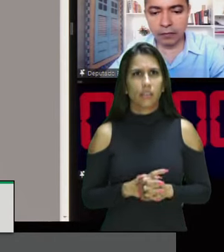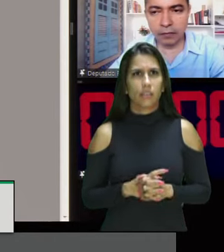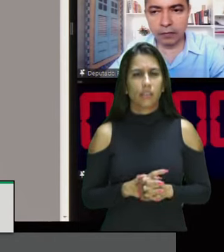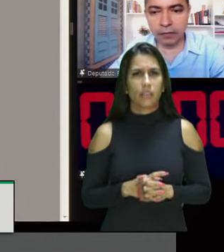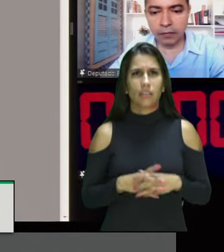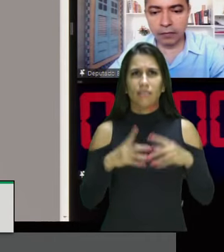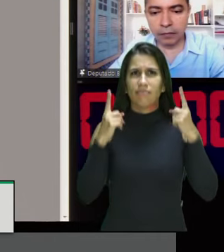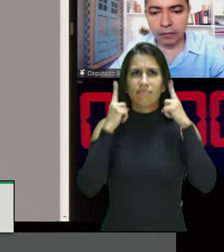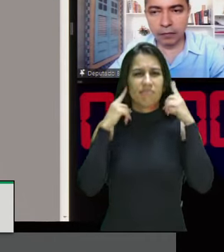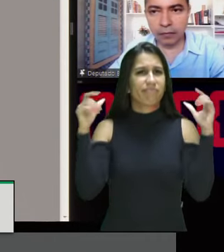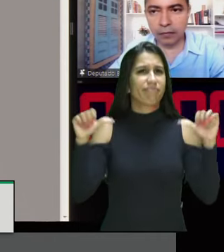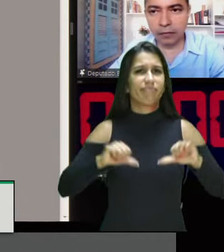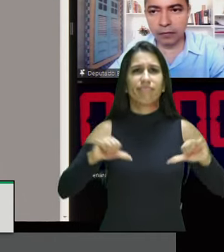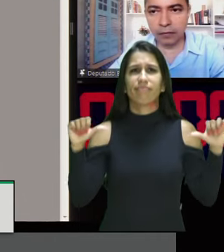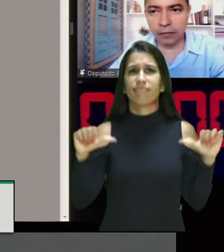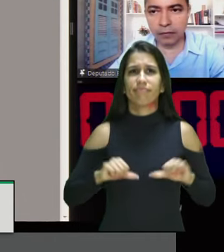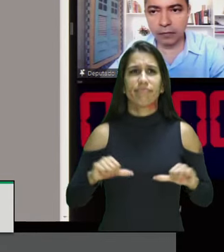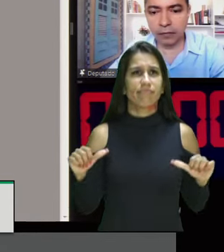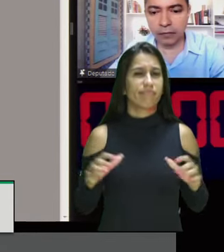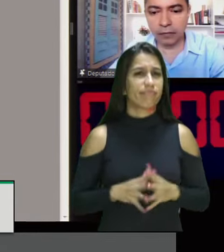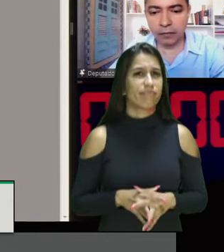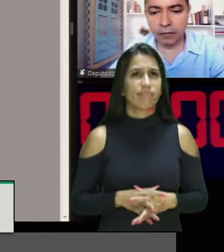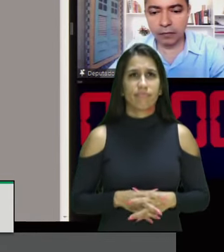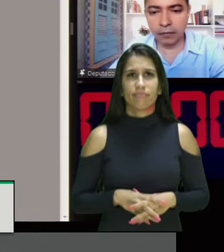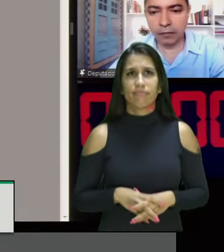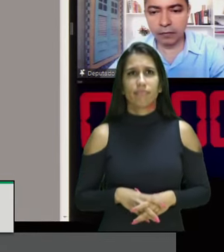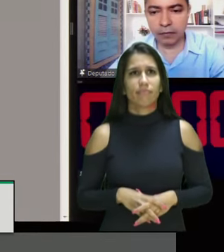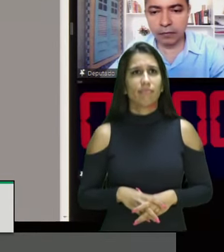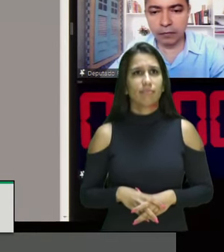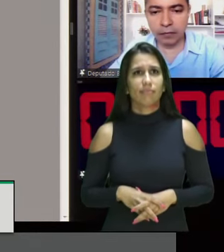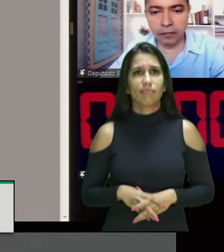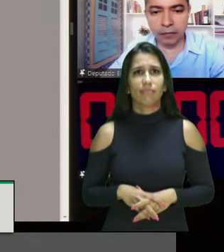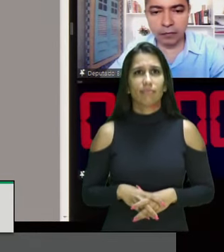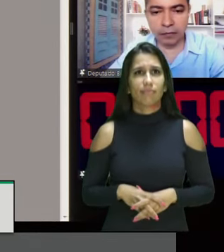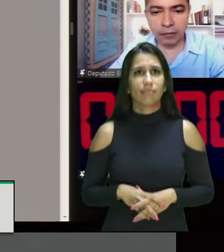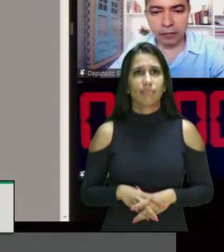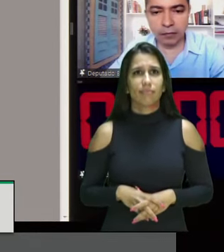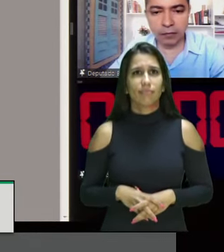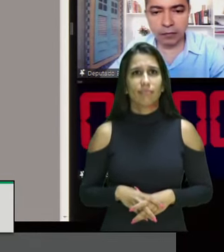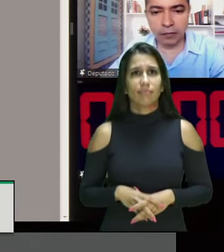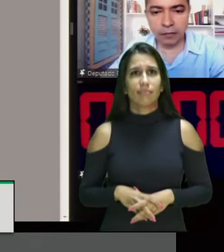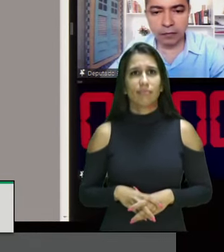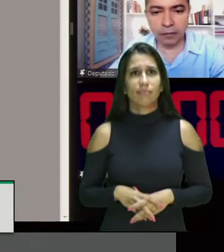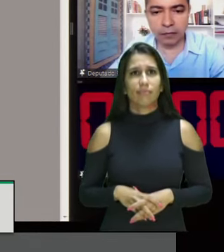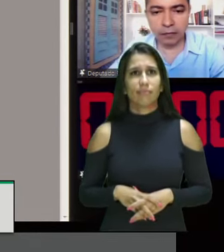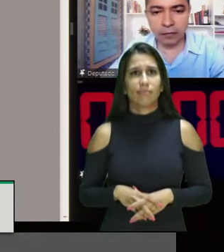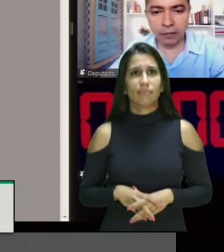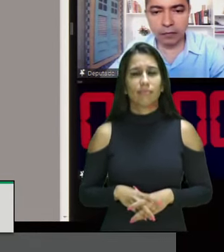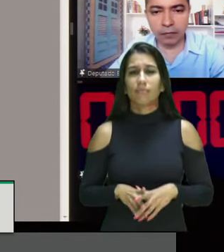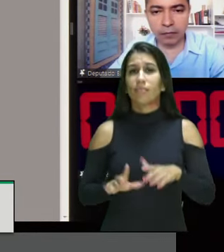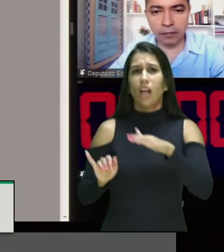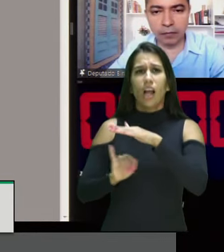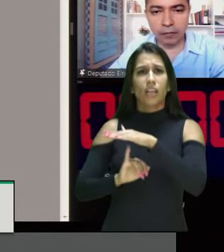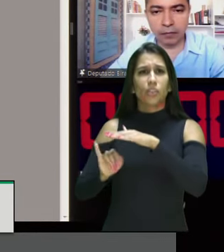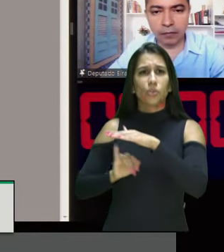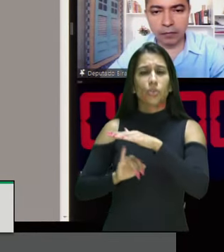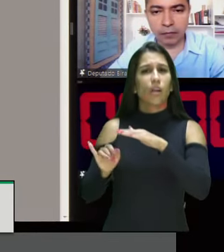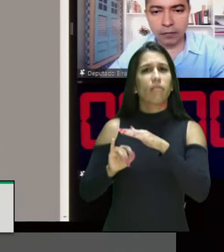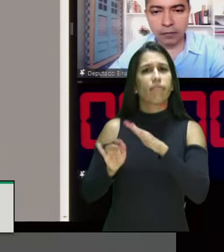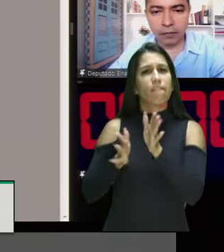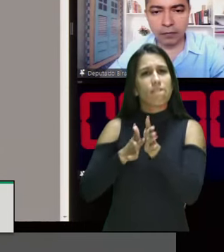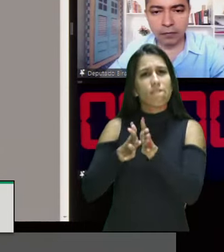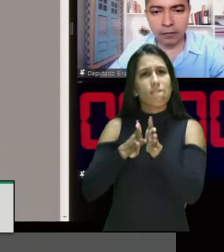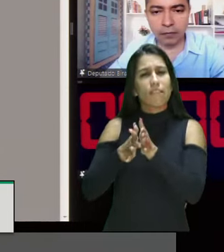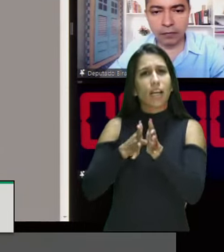números, inclusive mencionando a própria instituição que formulou esses mesmos números aqui que são apresentados. Então,